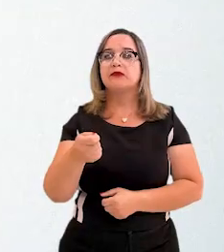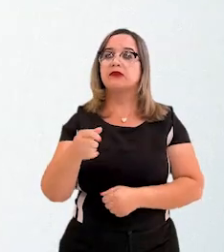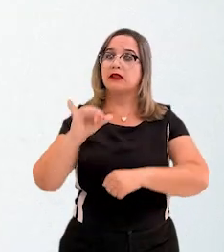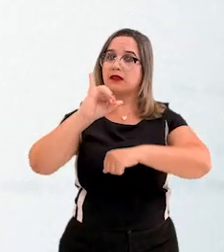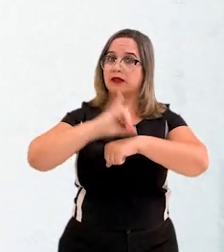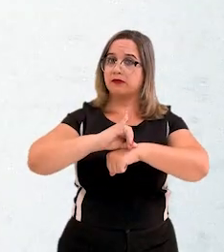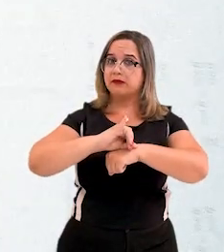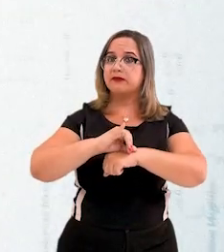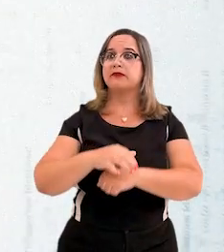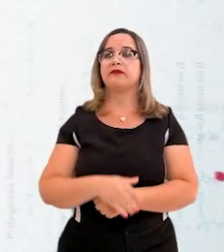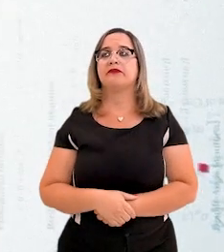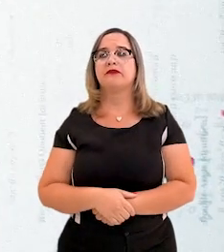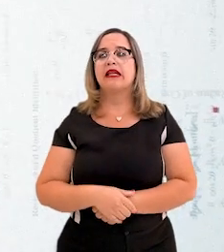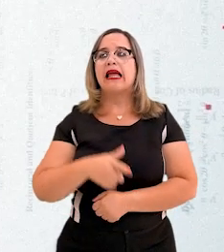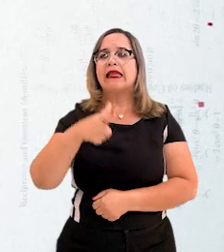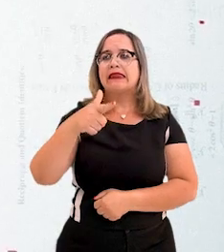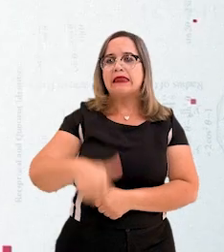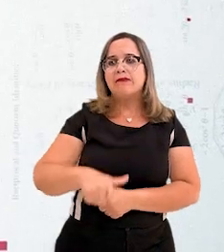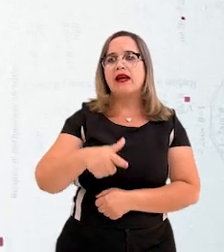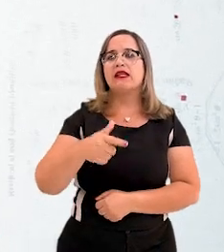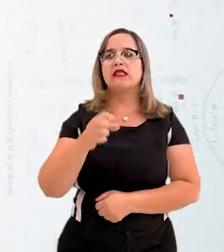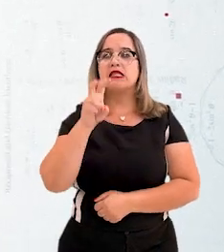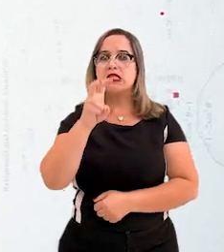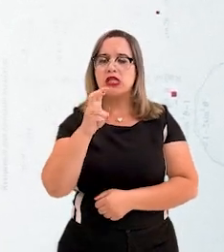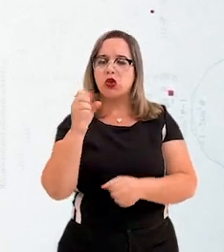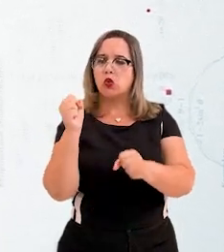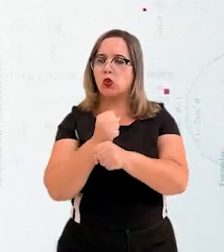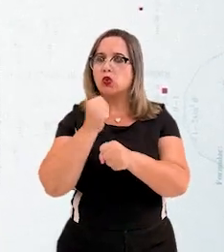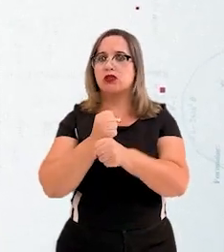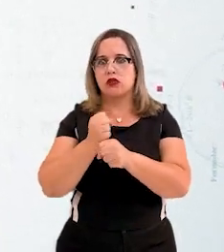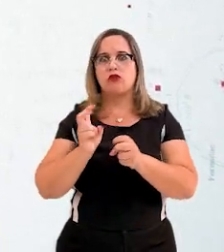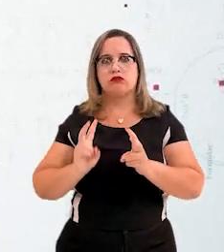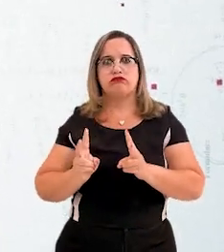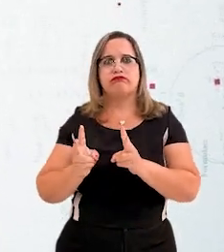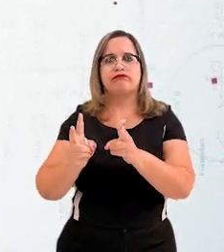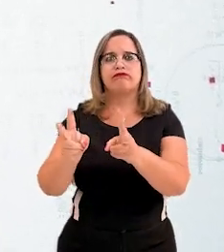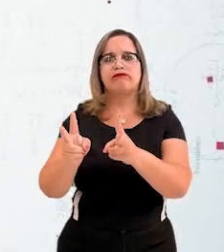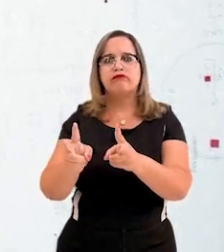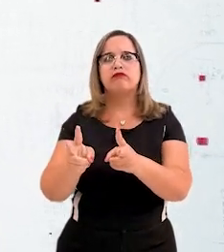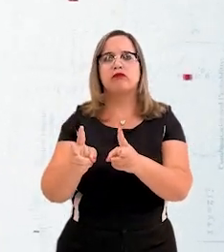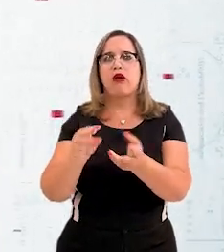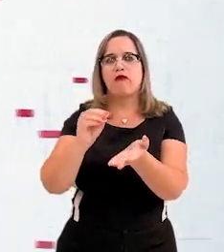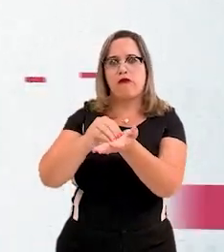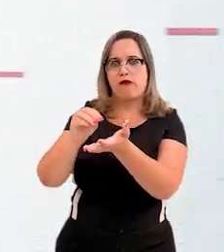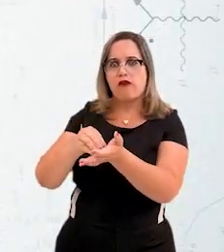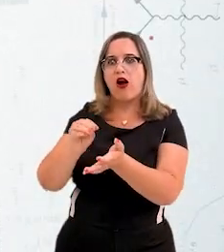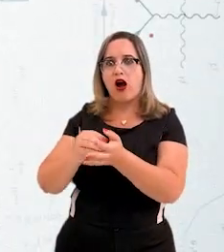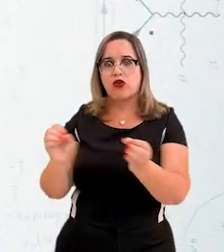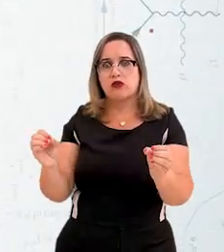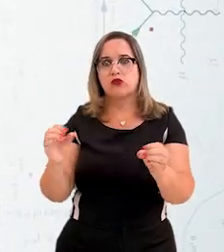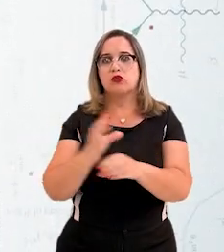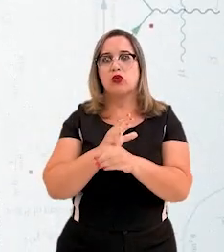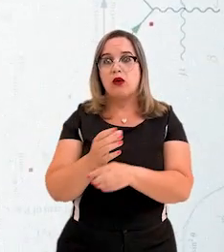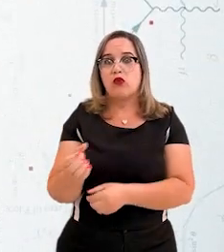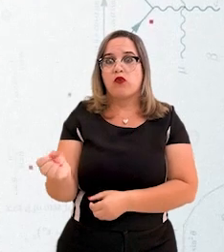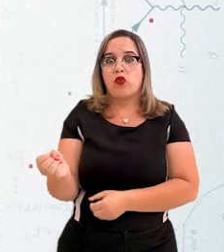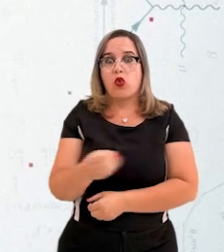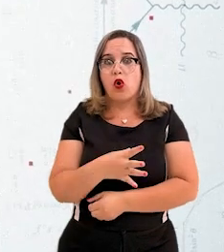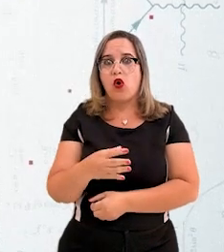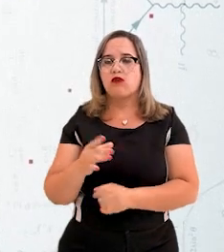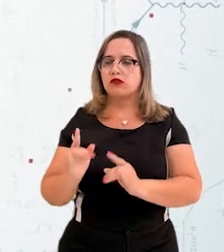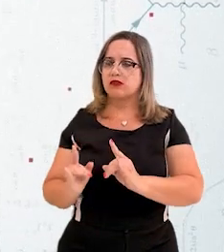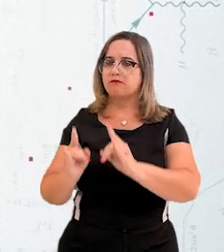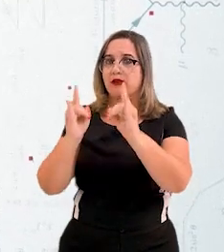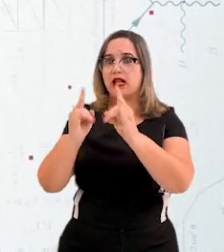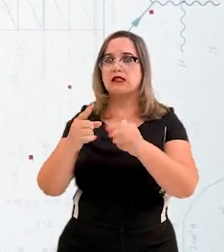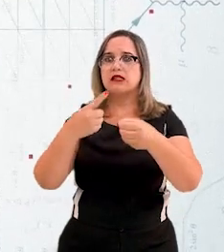Existem ainda outras cinco obras em andamento para a construção de novas sedes de